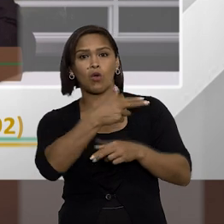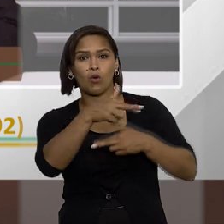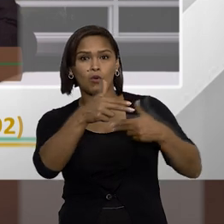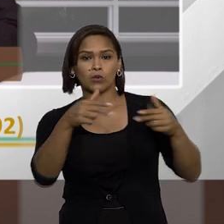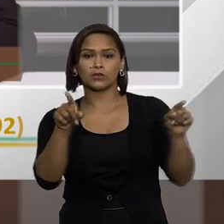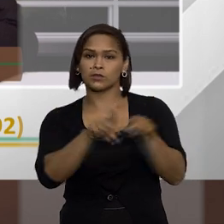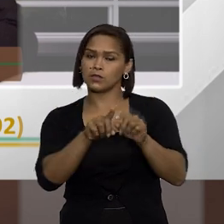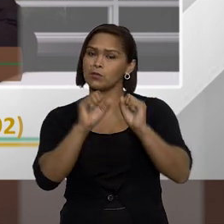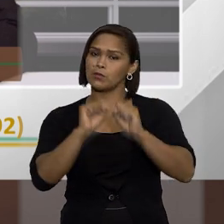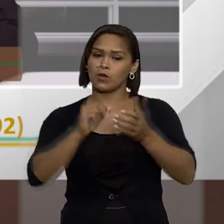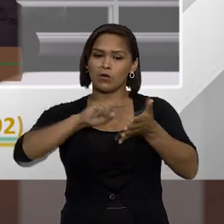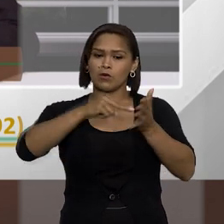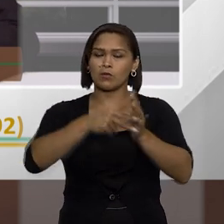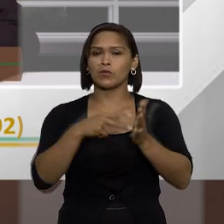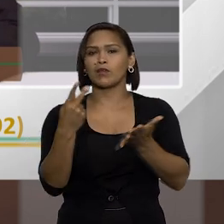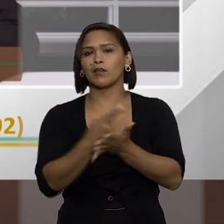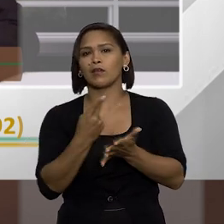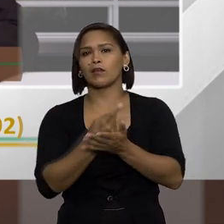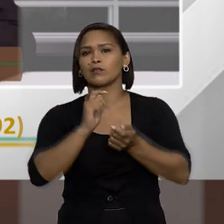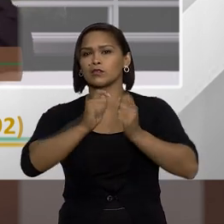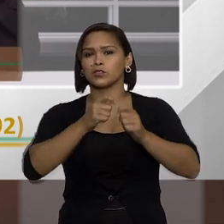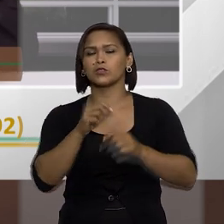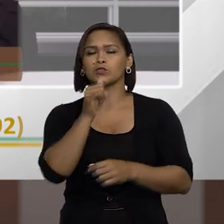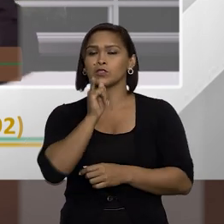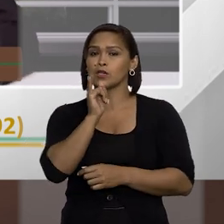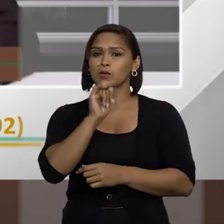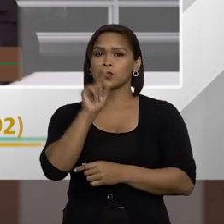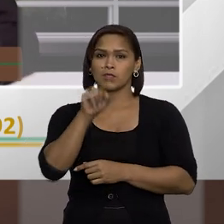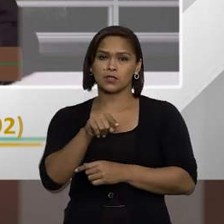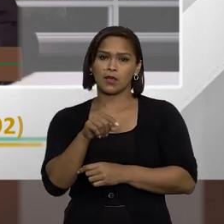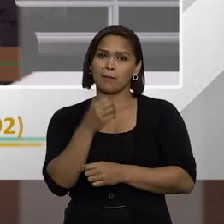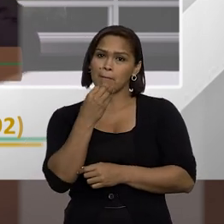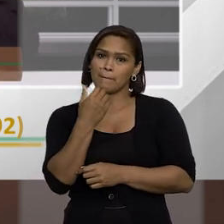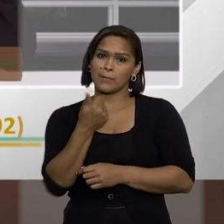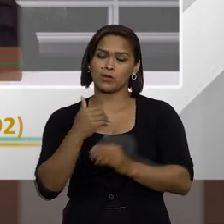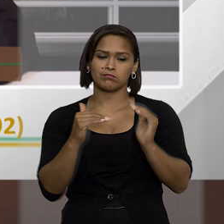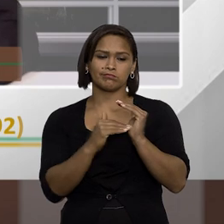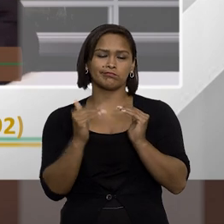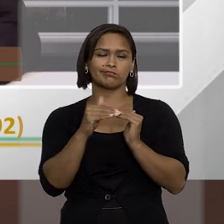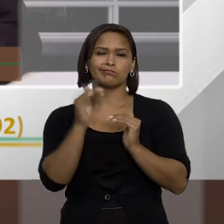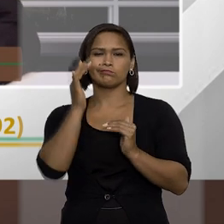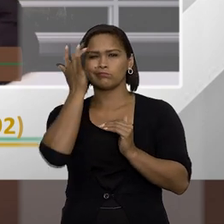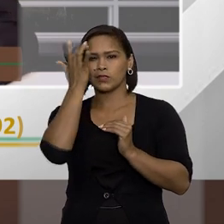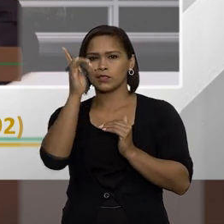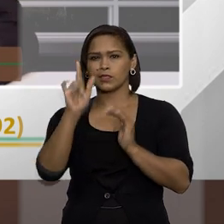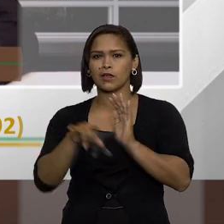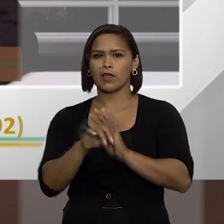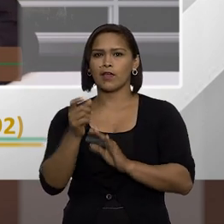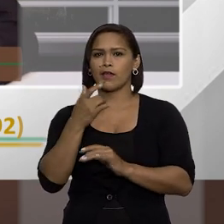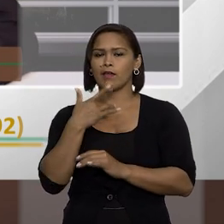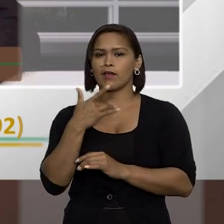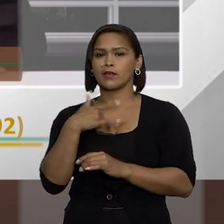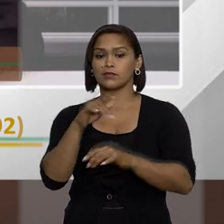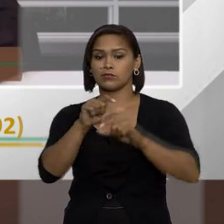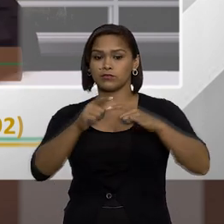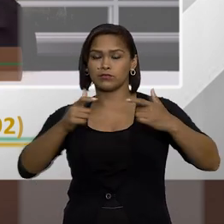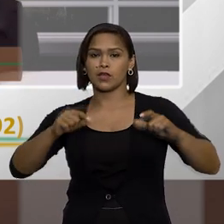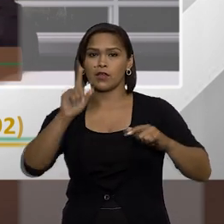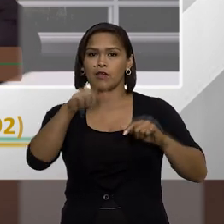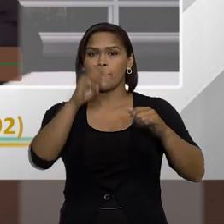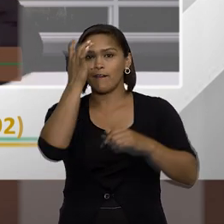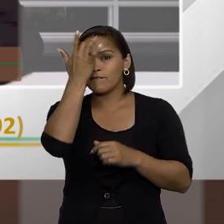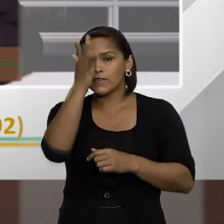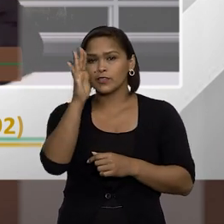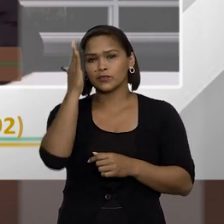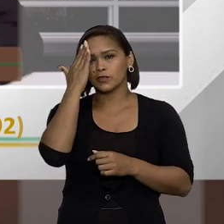seja, outras condutas também poderiam configurar a improbidade. Só para dar um exemplo, bem assim, a gente usa até exemplo extremo,